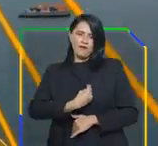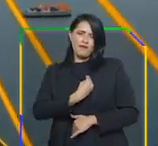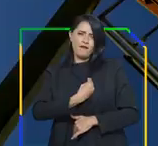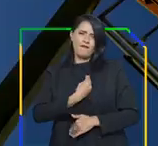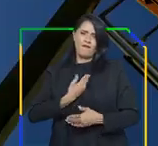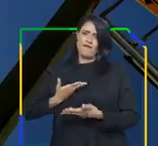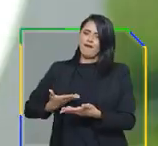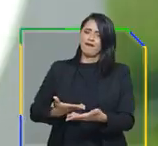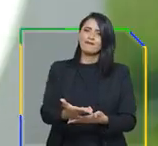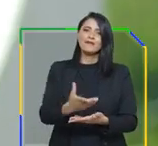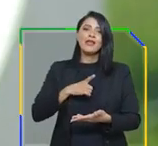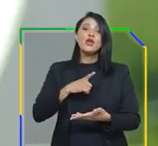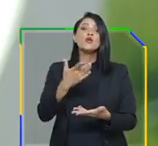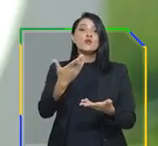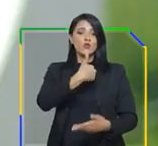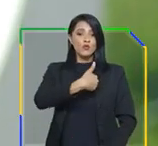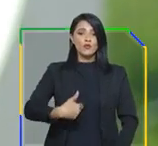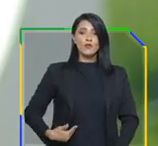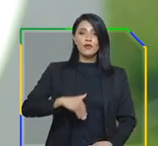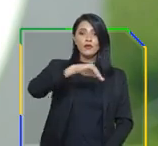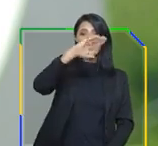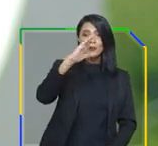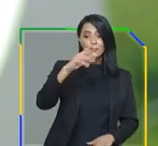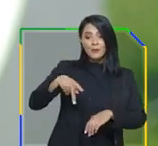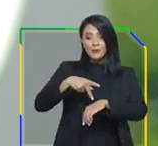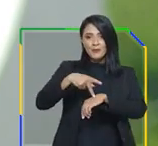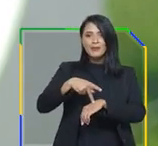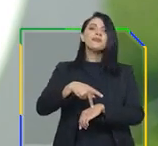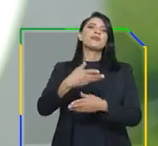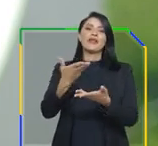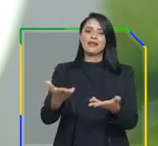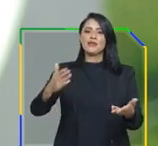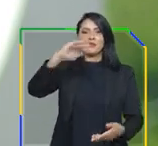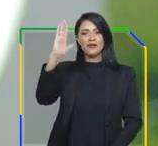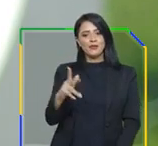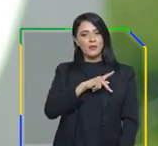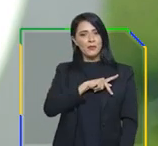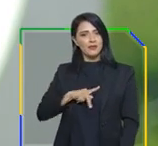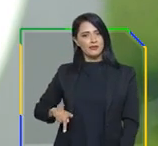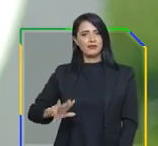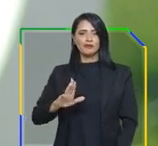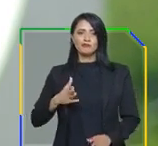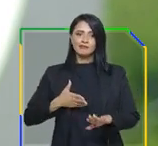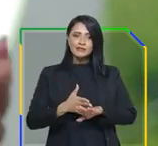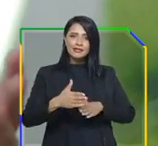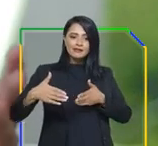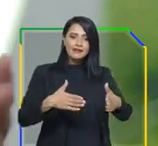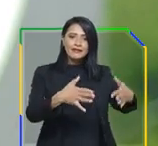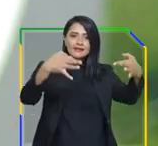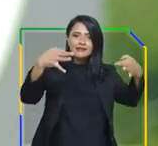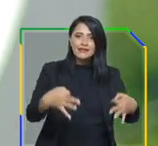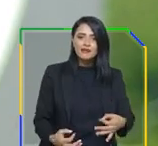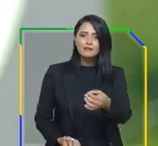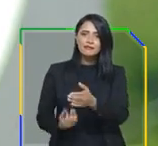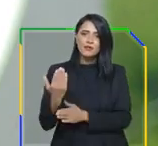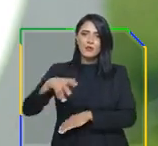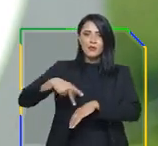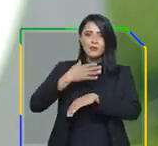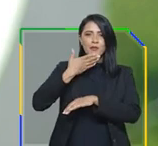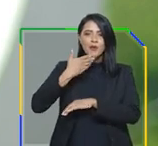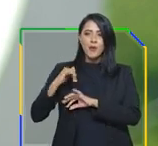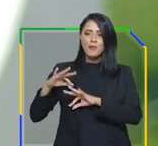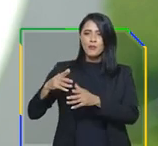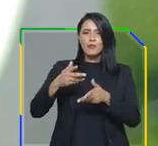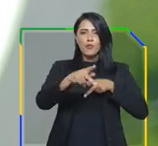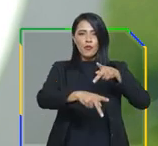se viver. E o governo do presidente Lula, o nosso governo, está no rumo certo. Construindo um Brasil melhor para